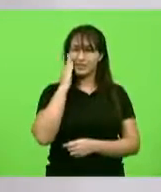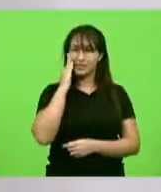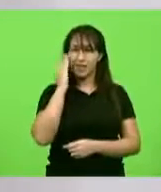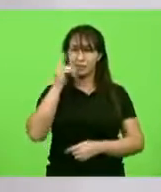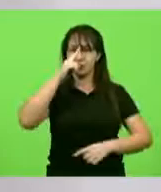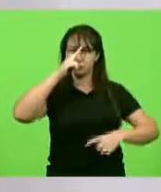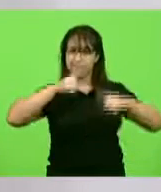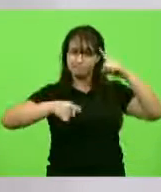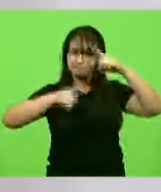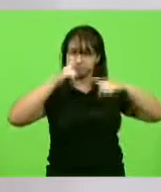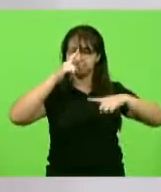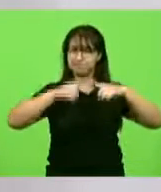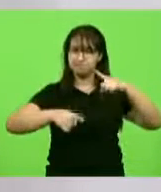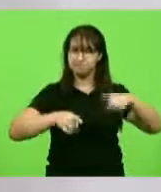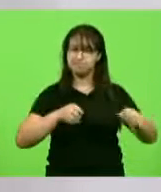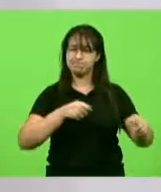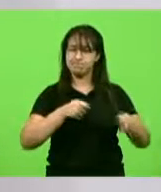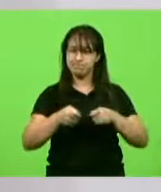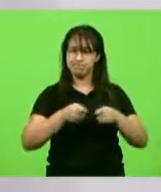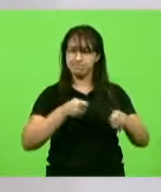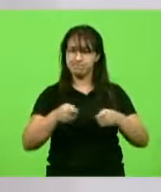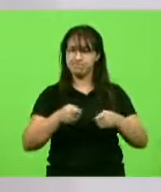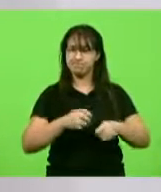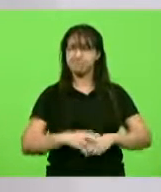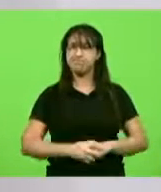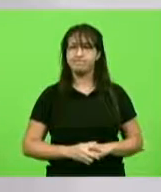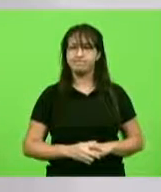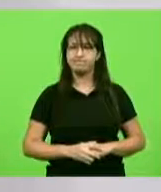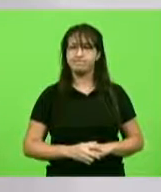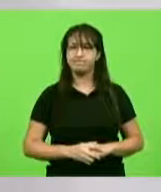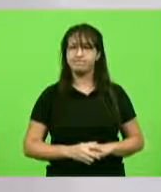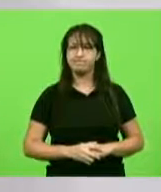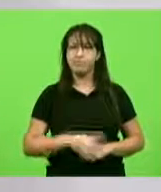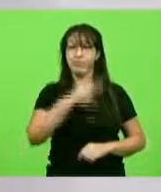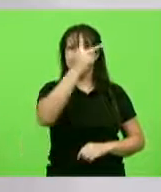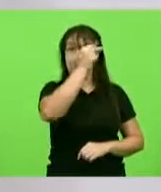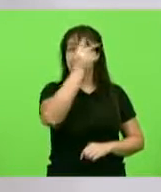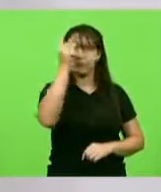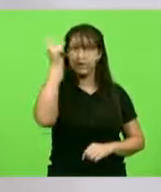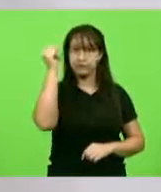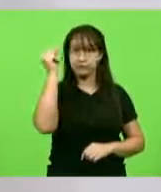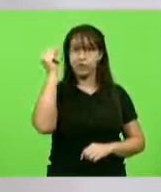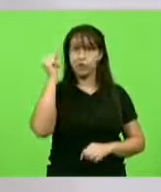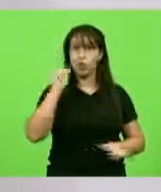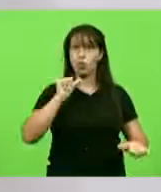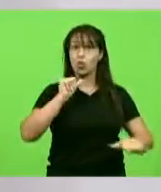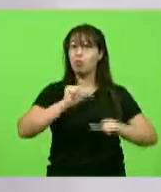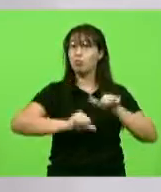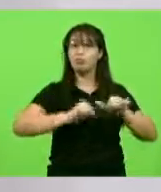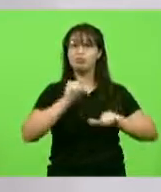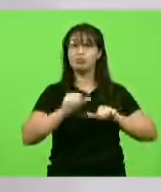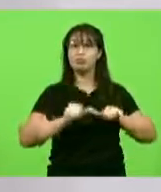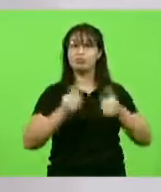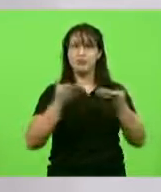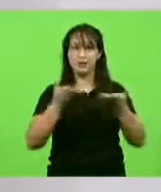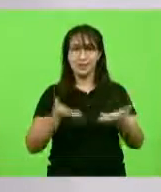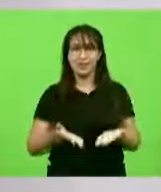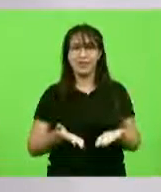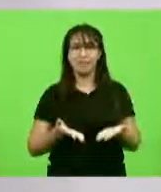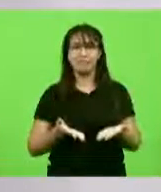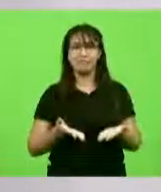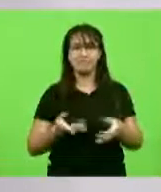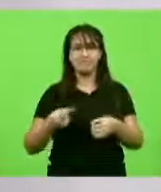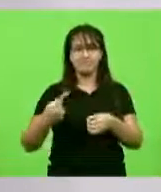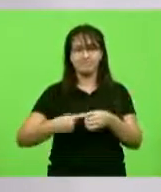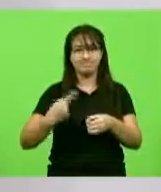deputado Silvio, um prefeito transforma uma cidade. A gente fala sempre